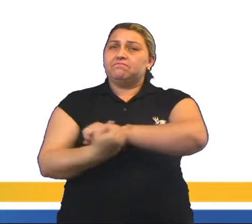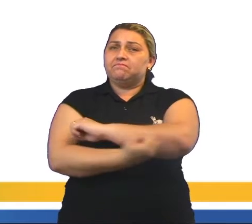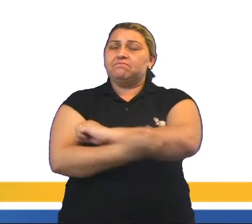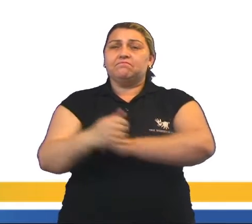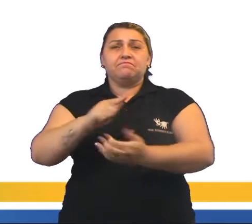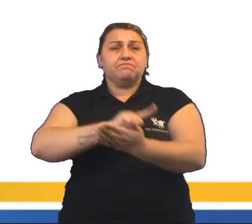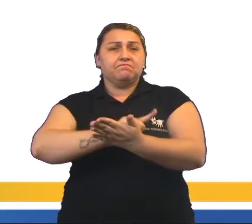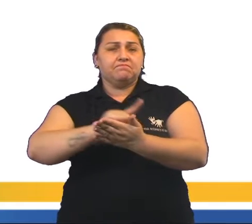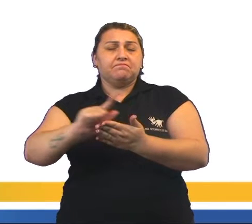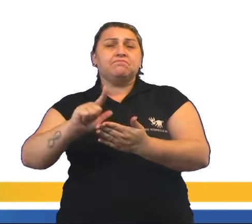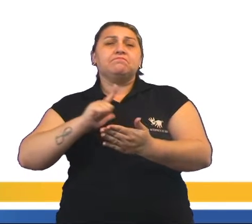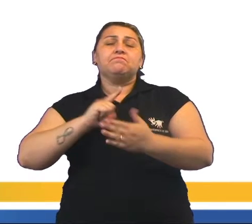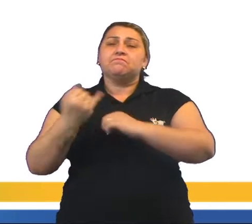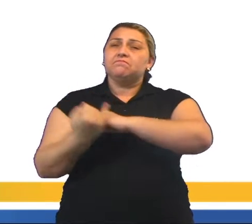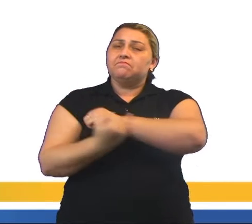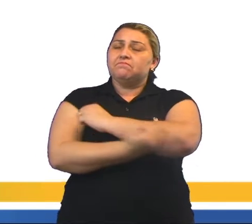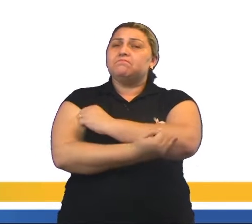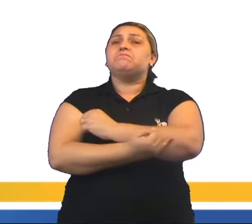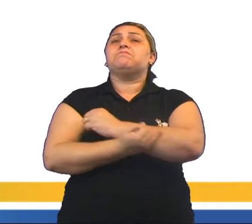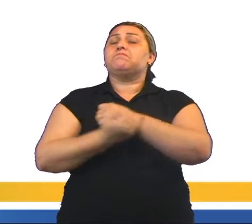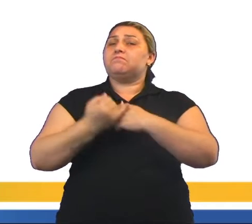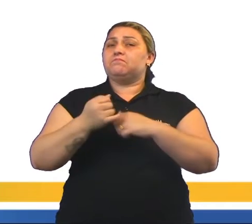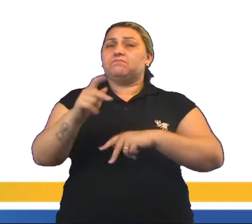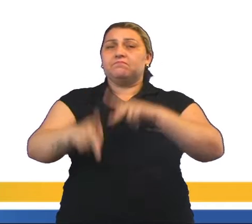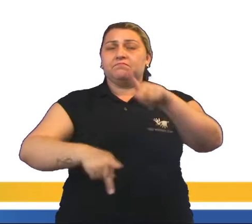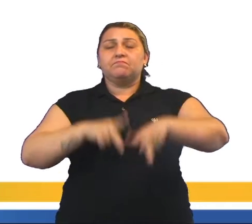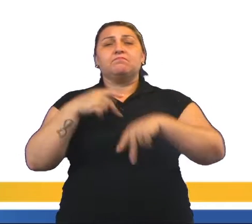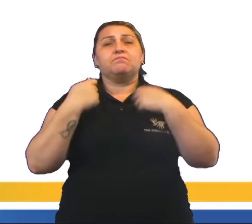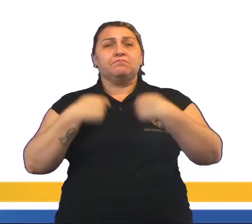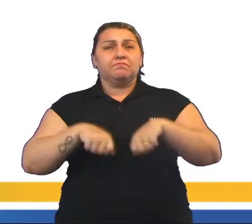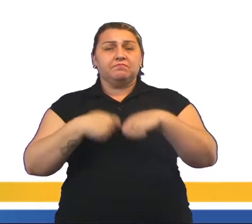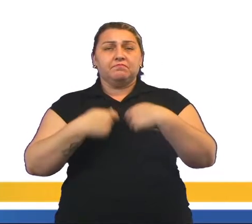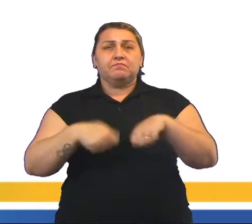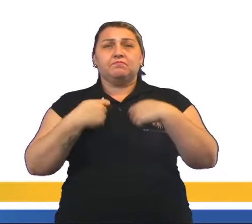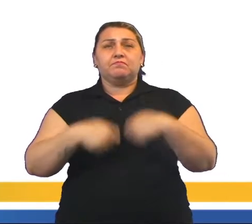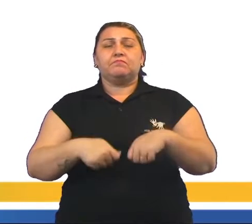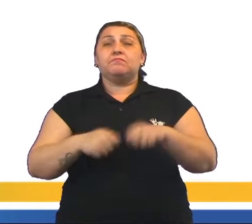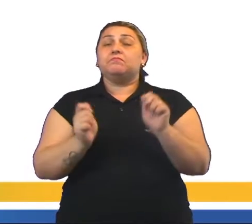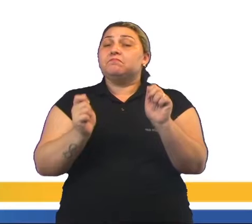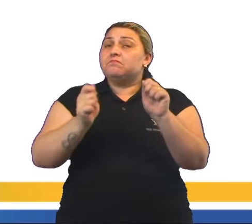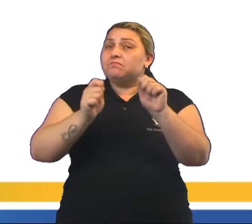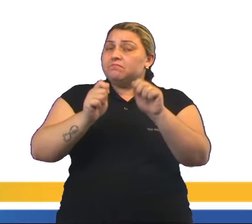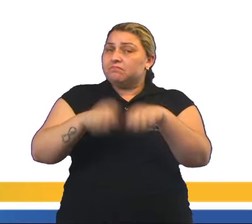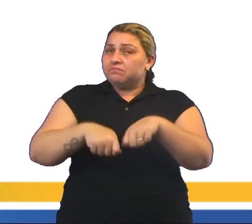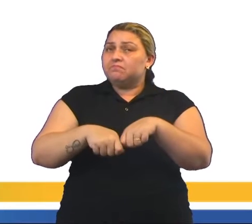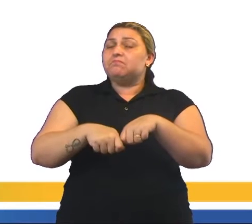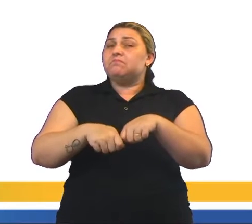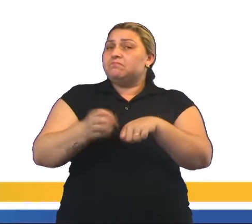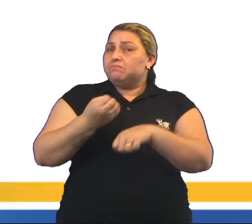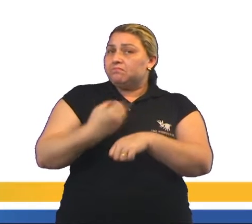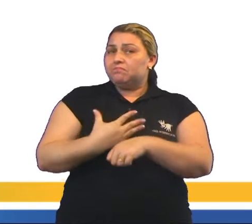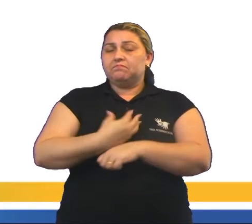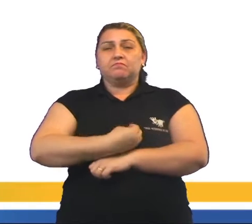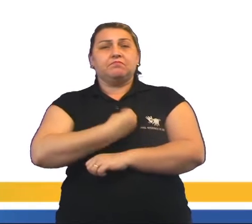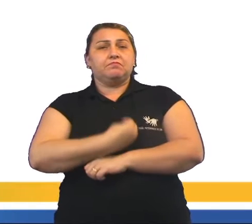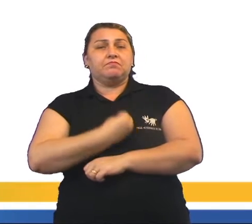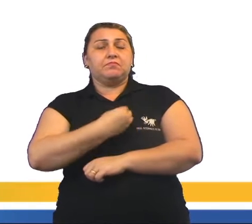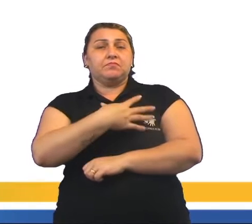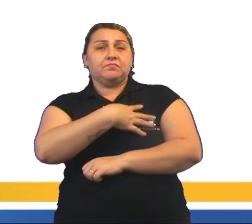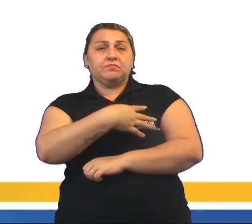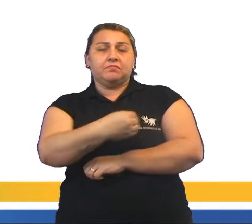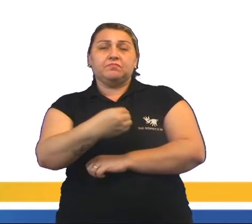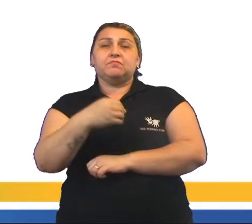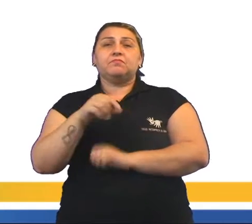oferecendo toda a infraestrutura necessária e, por que não dizer, uma condição plenamente digna. O filho